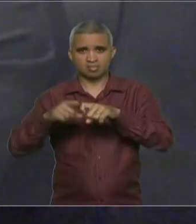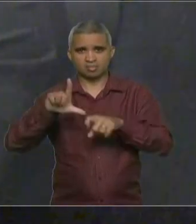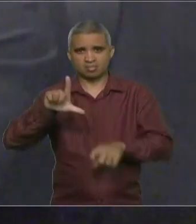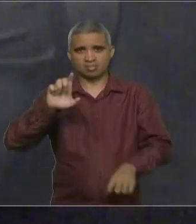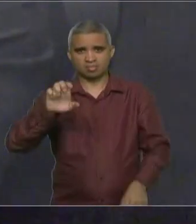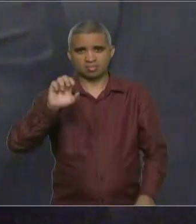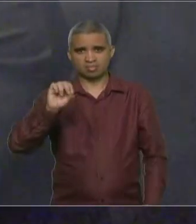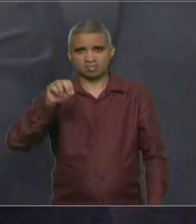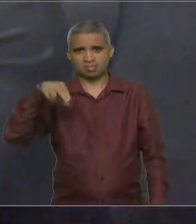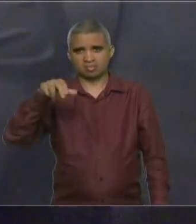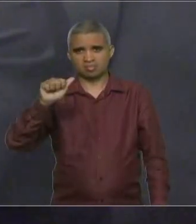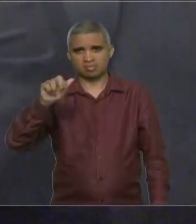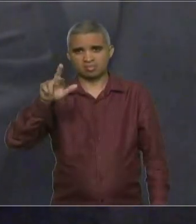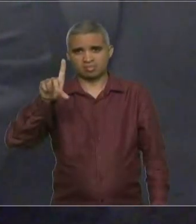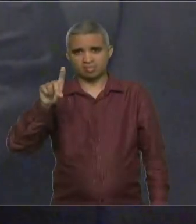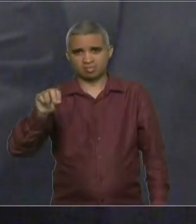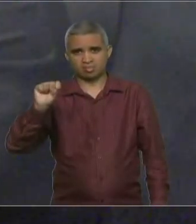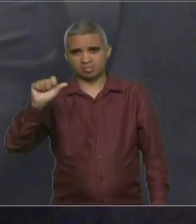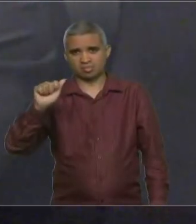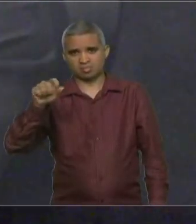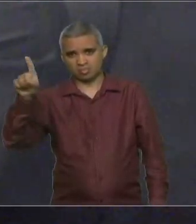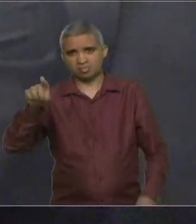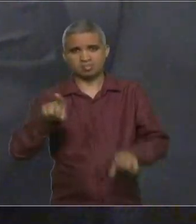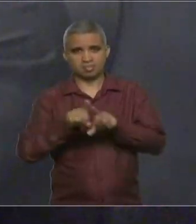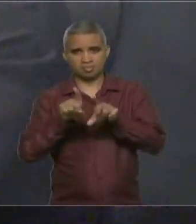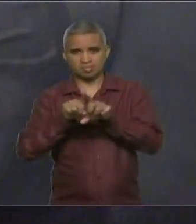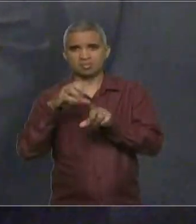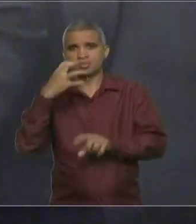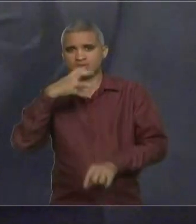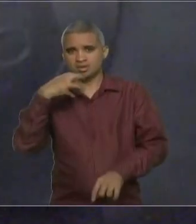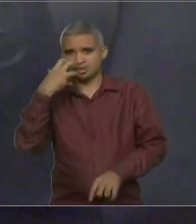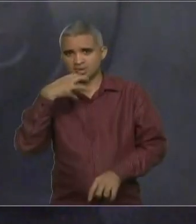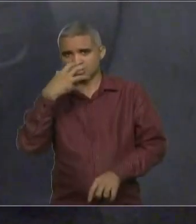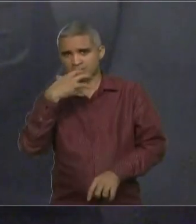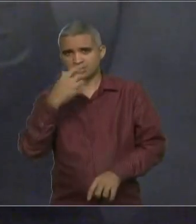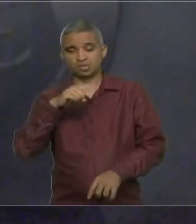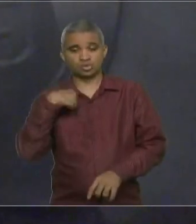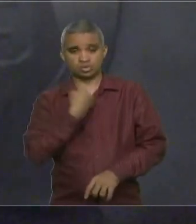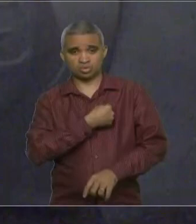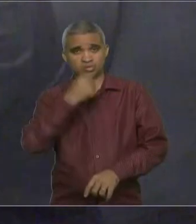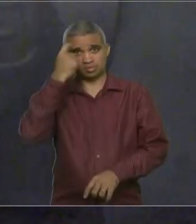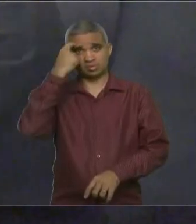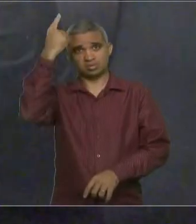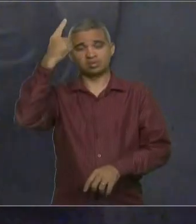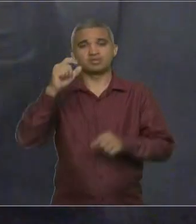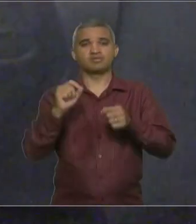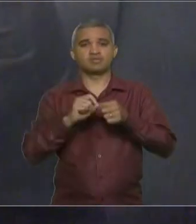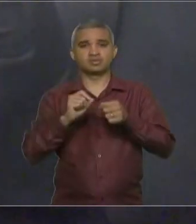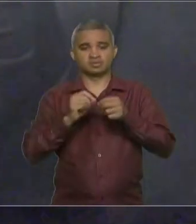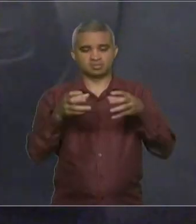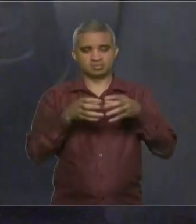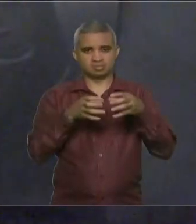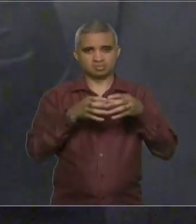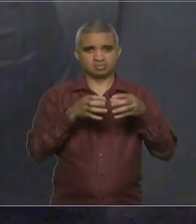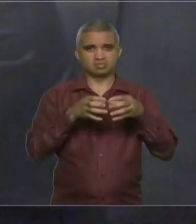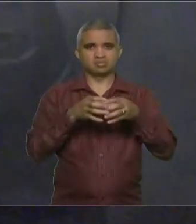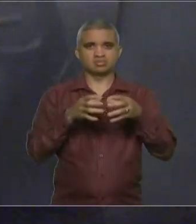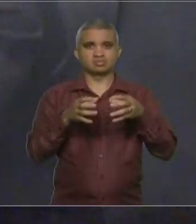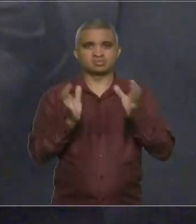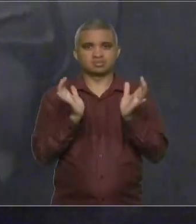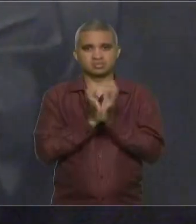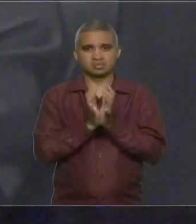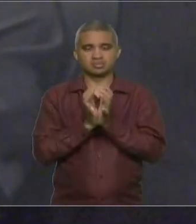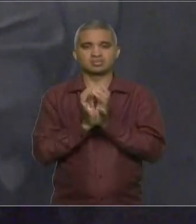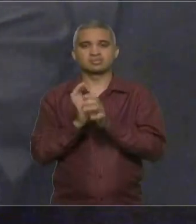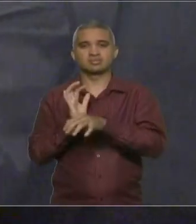que a Assembleia já está no ponto de fazer uma banda para a gente se apresentar nos municípios, fazendo eventos beneficentes com os deputados para que a gente